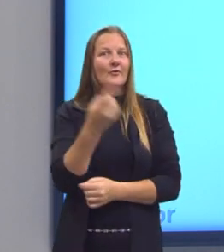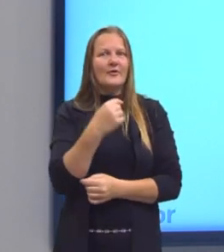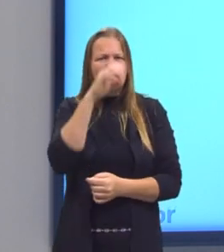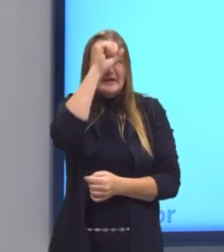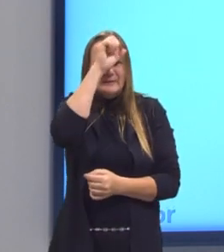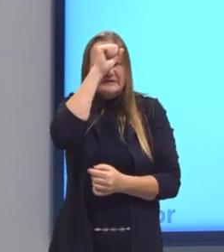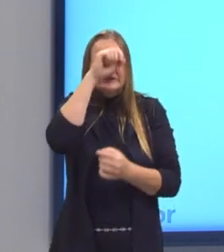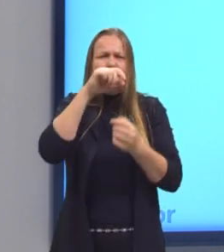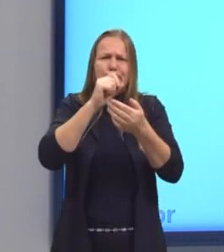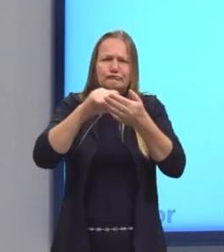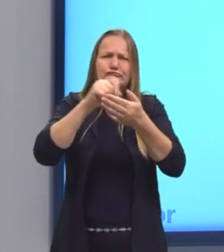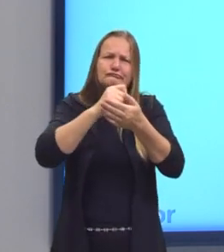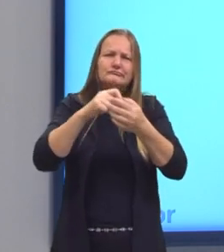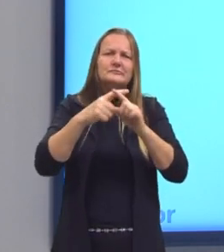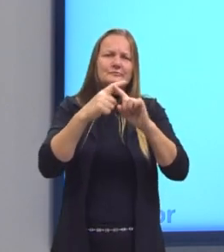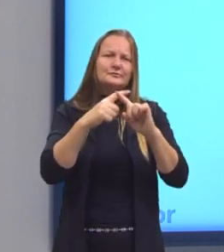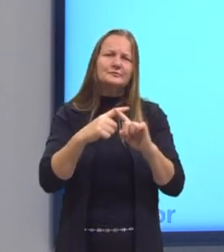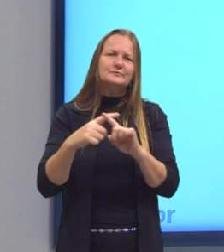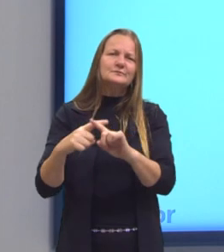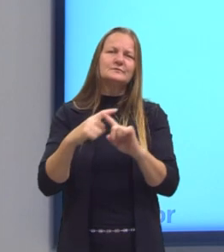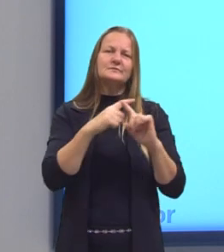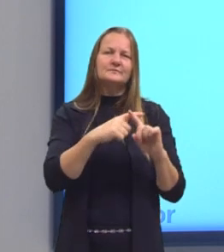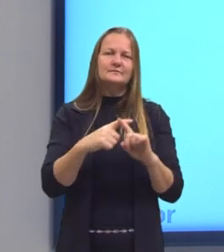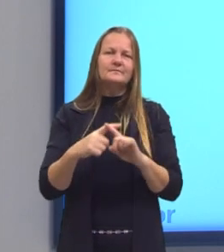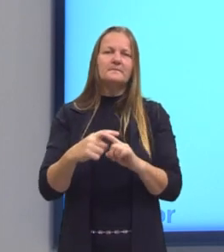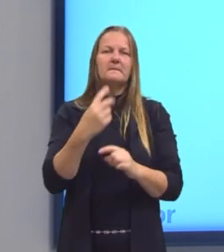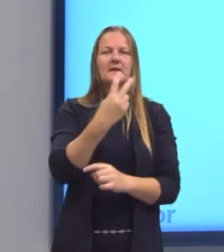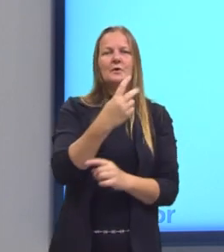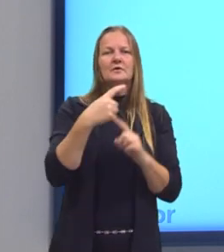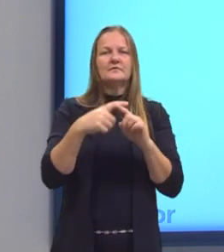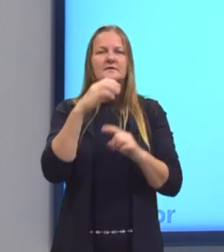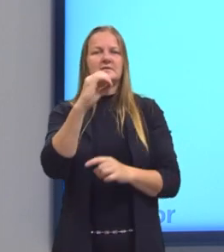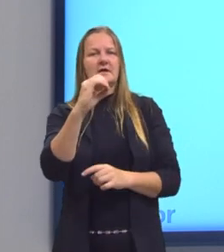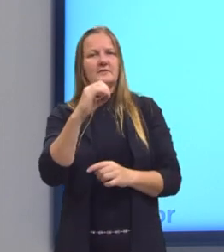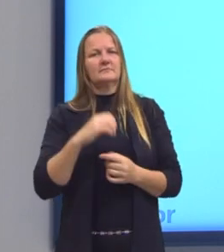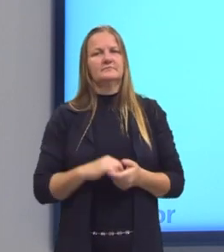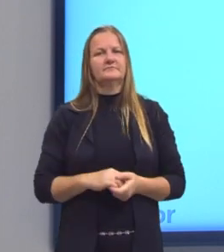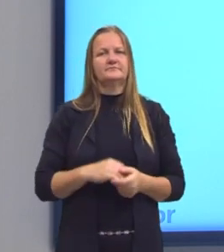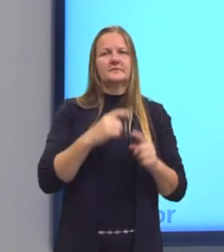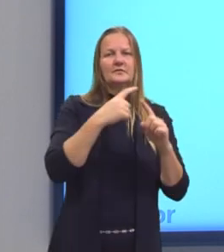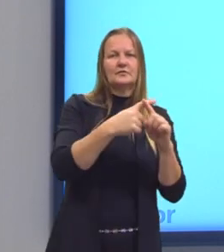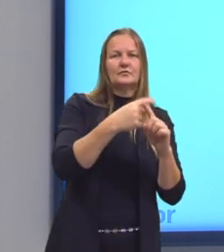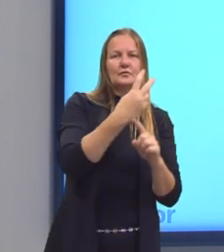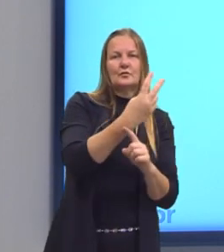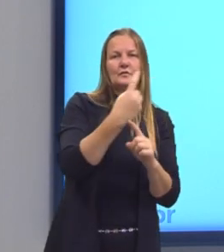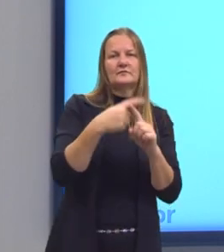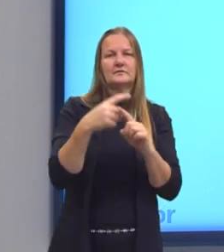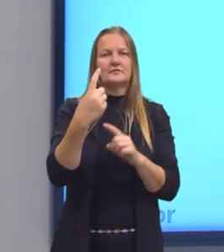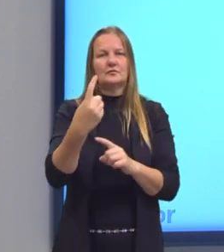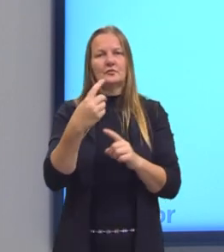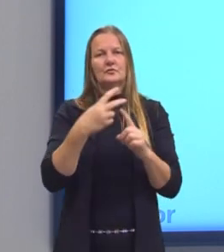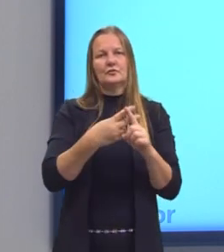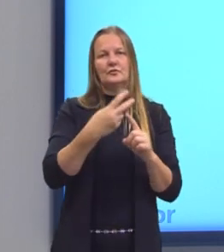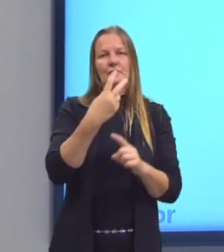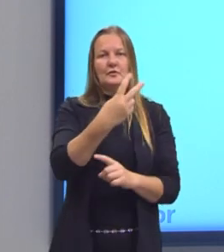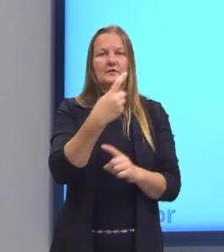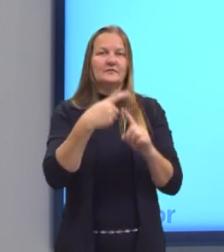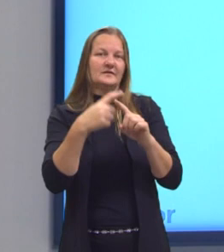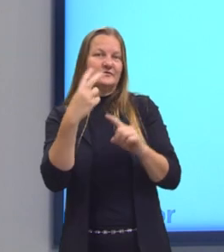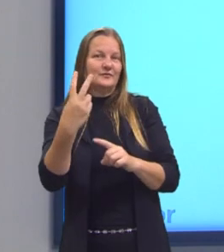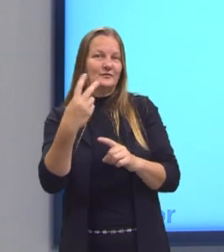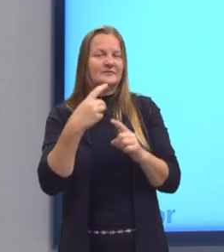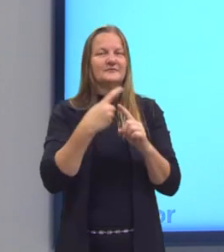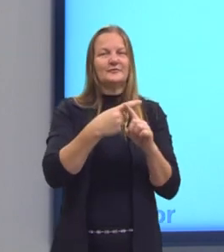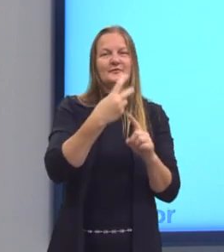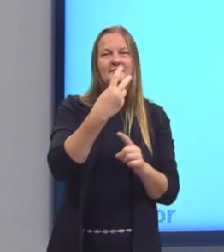gente montava ali multiplicando, né? O dois vezes zero, dois vezes um, dois vezes dois, dois vezes